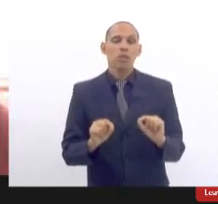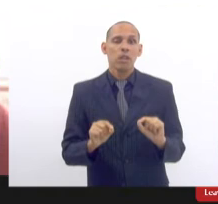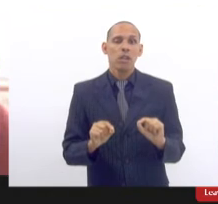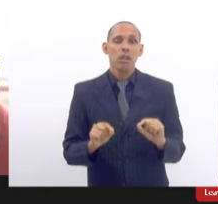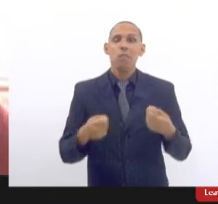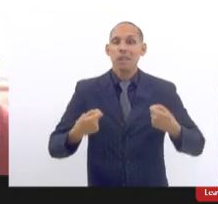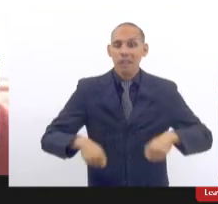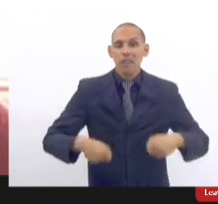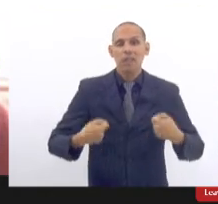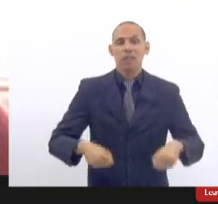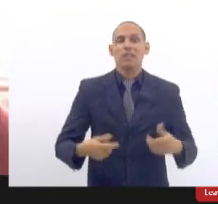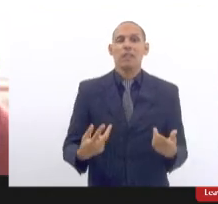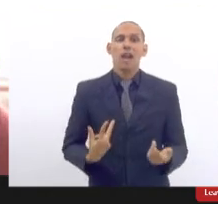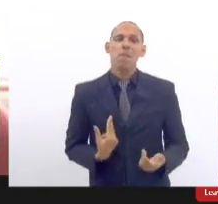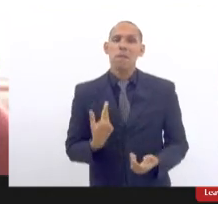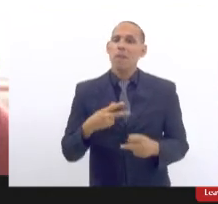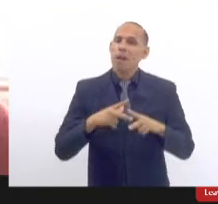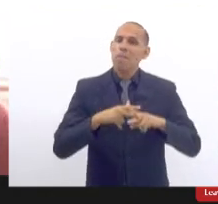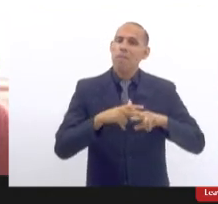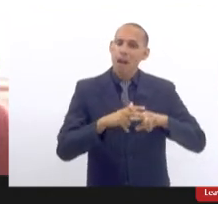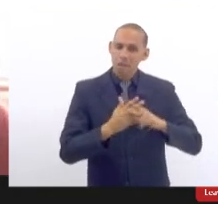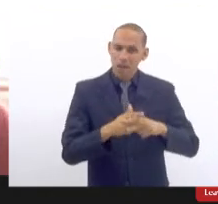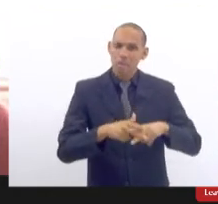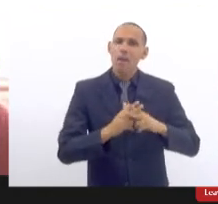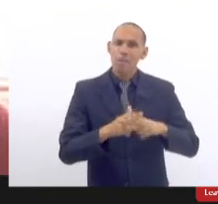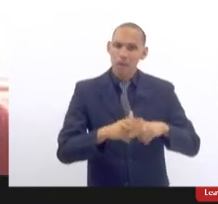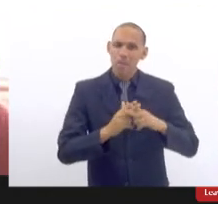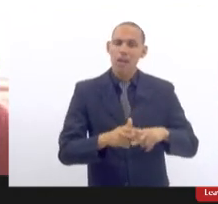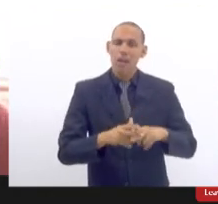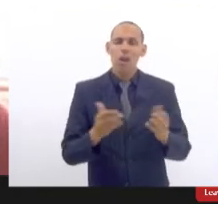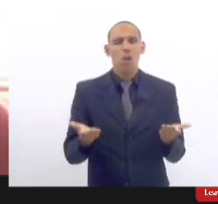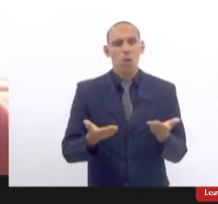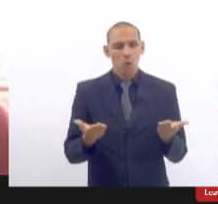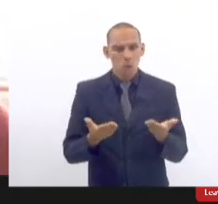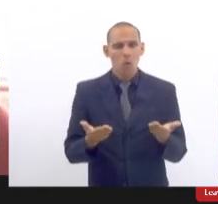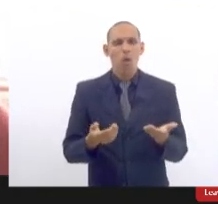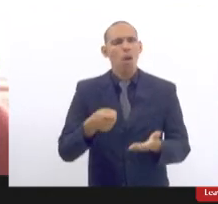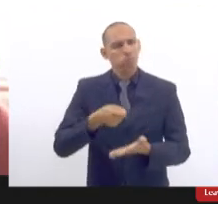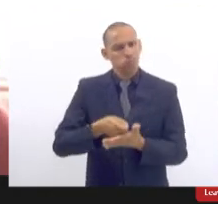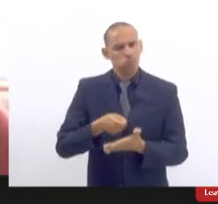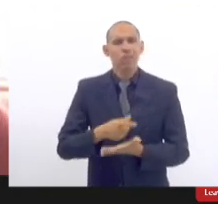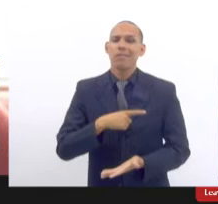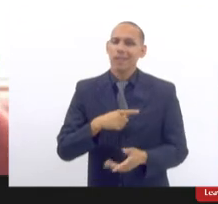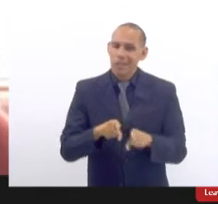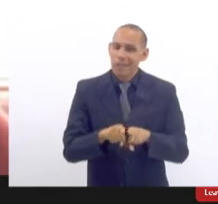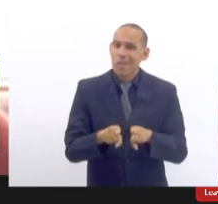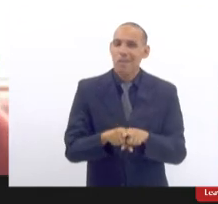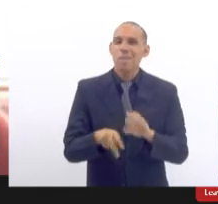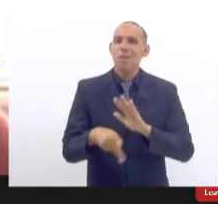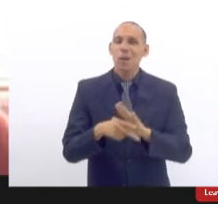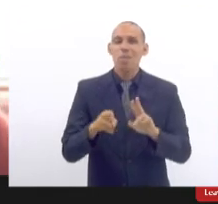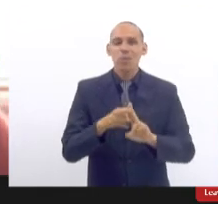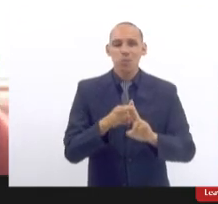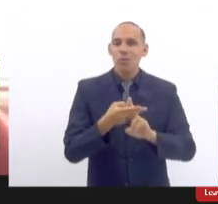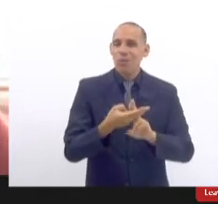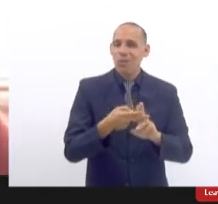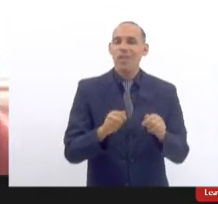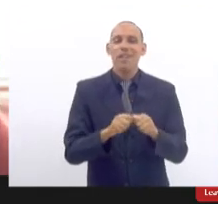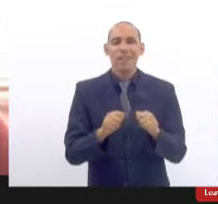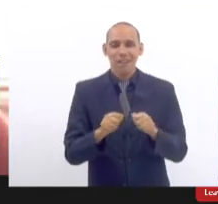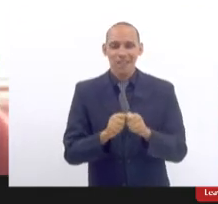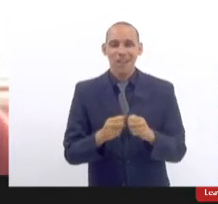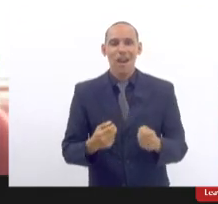necessidade de uma cirurgia reparadora que hoje em dia já há obrigatoriedade também do SUS promover essa